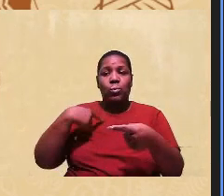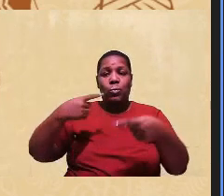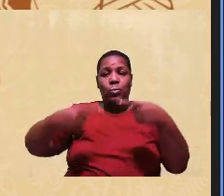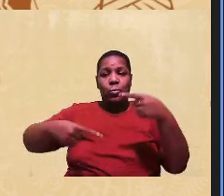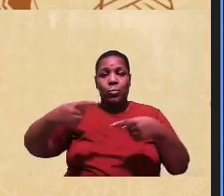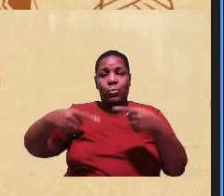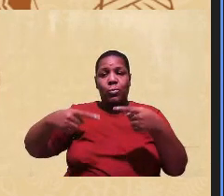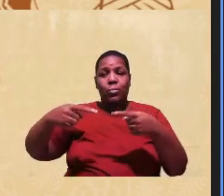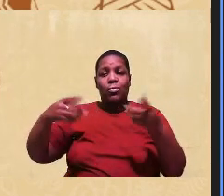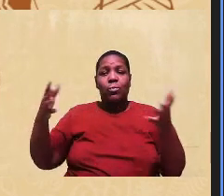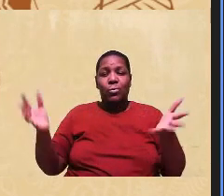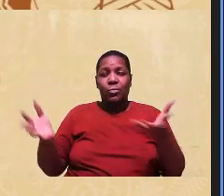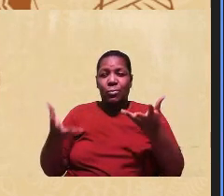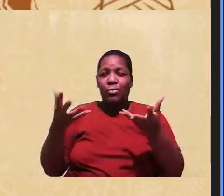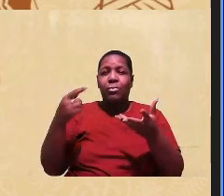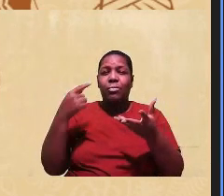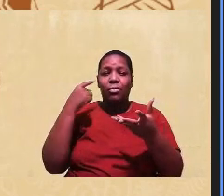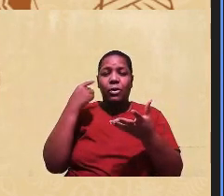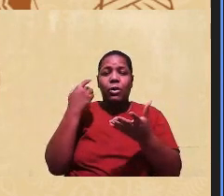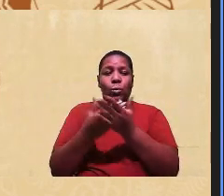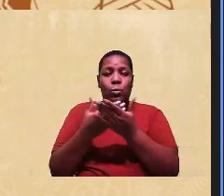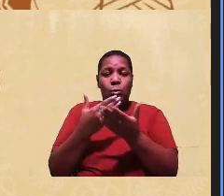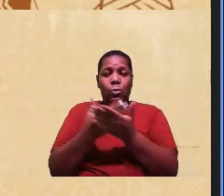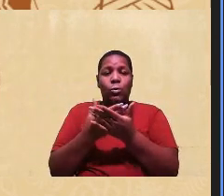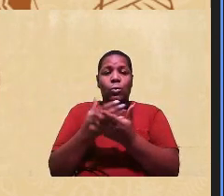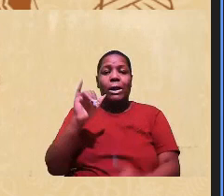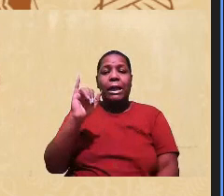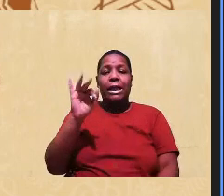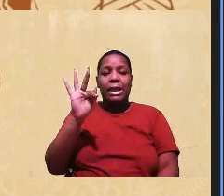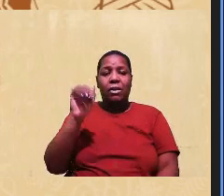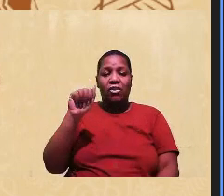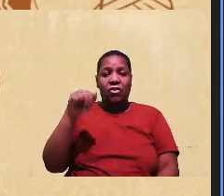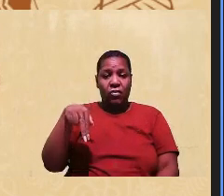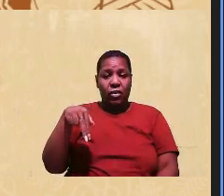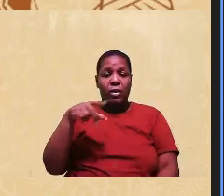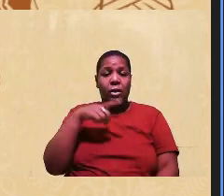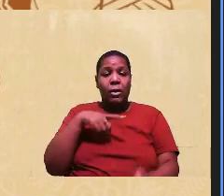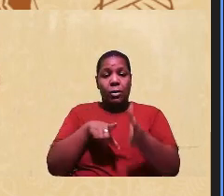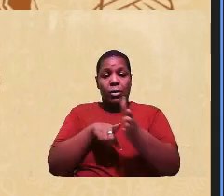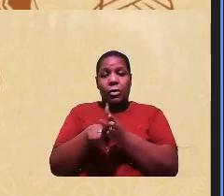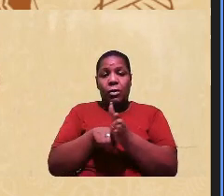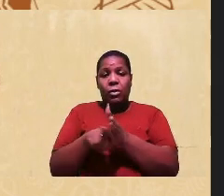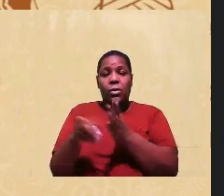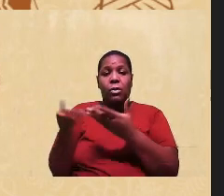estudantes do IFBA, é pesquisadora sobre relações.